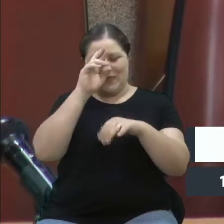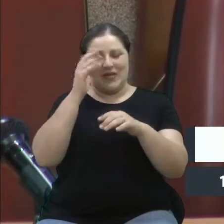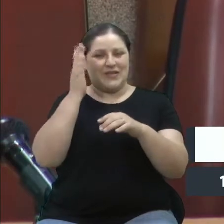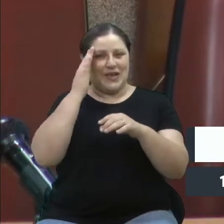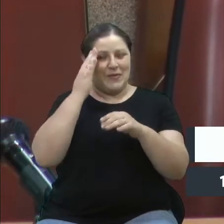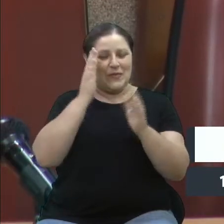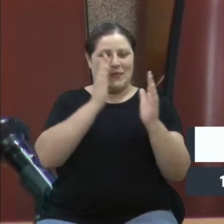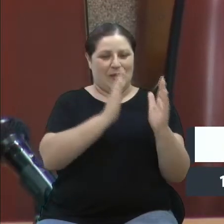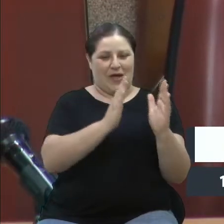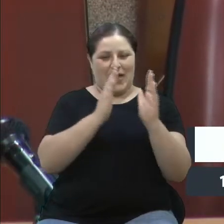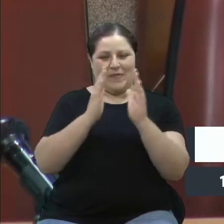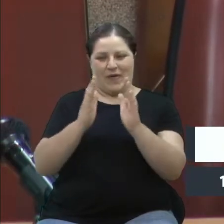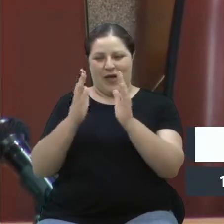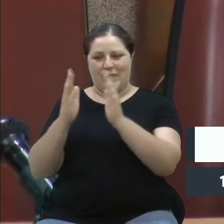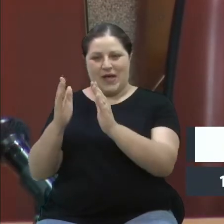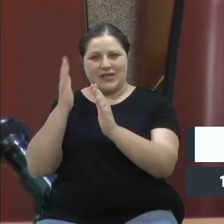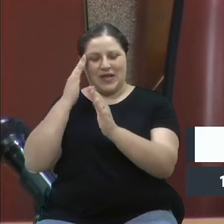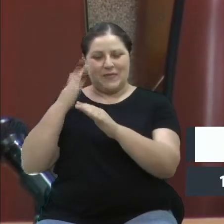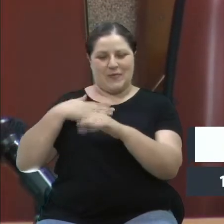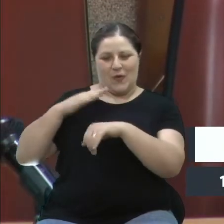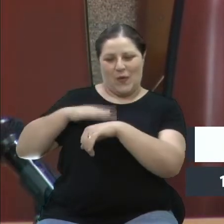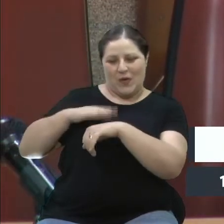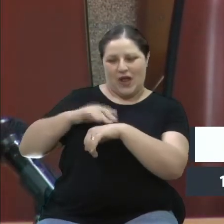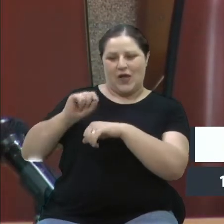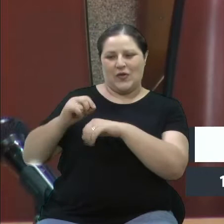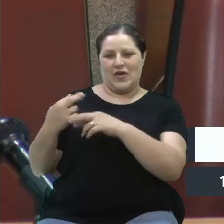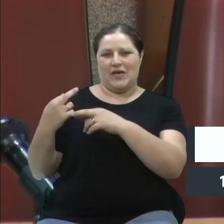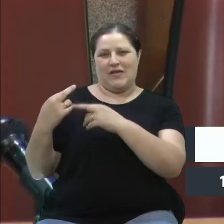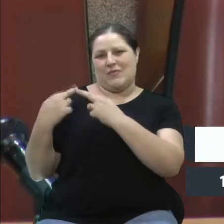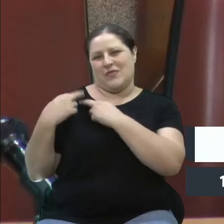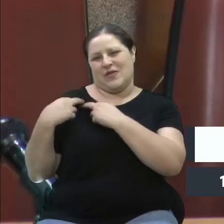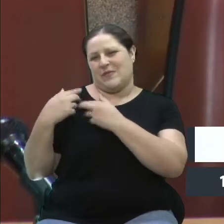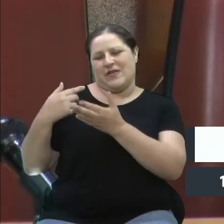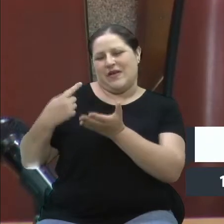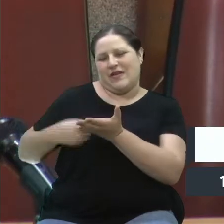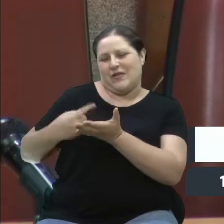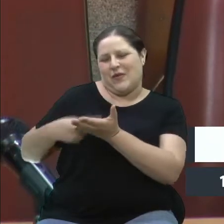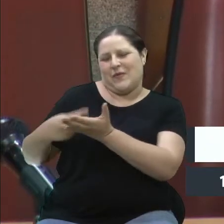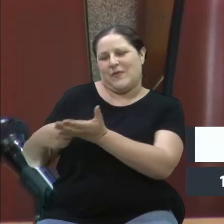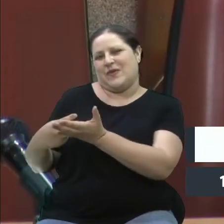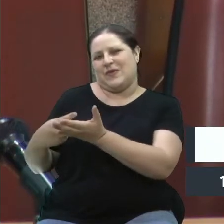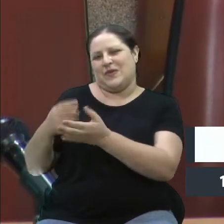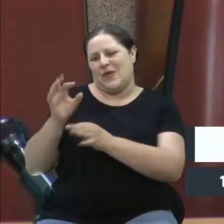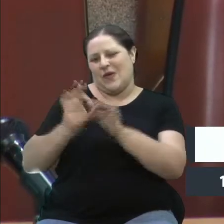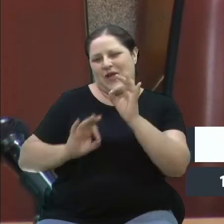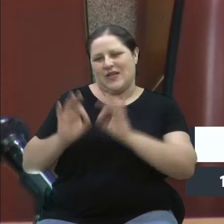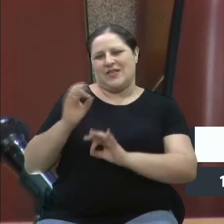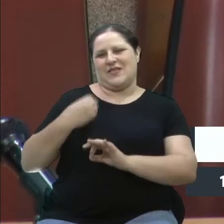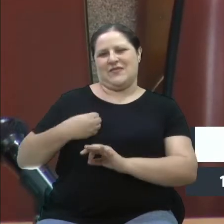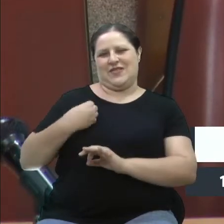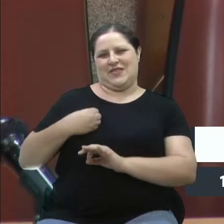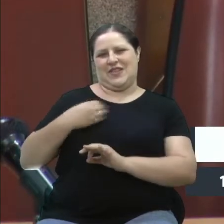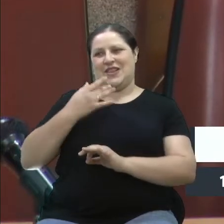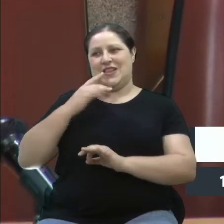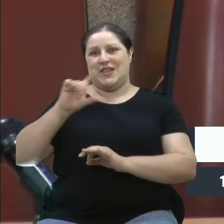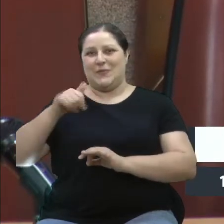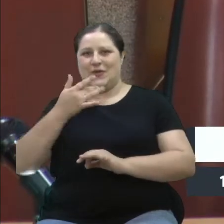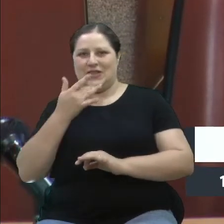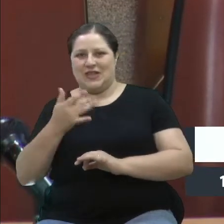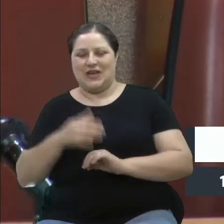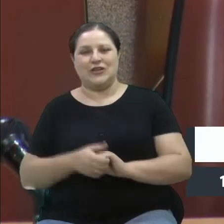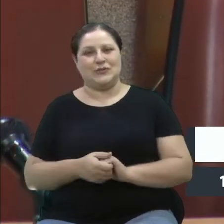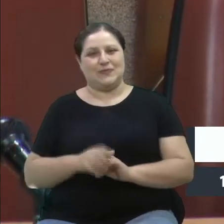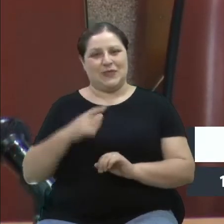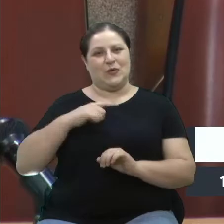passando o momento na televisão, gente já sabe mais ou menos que horas a gente está se organizando para a tarde. Então, quero cumprimentar e me